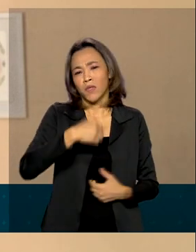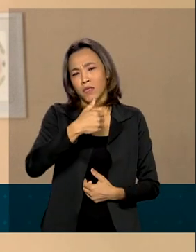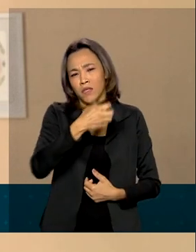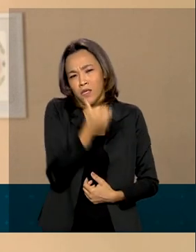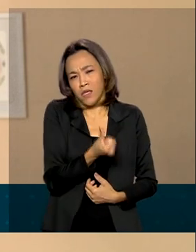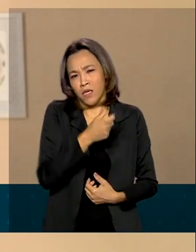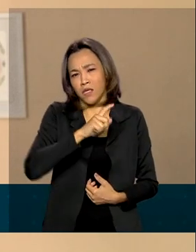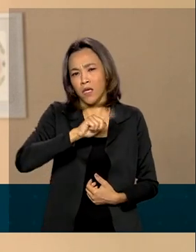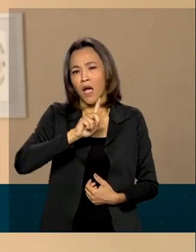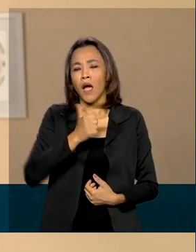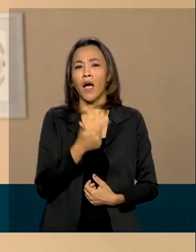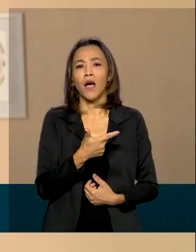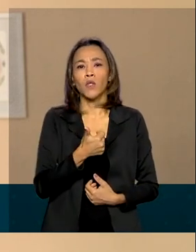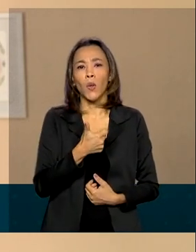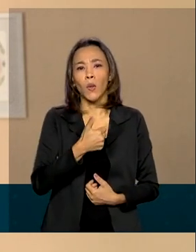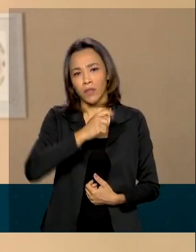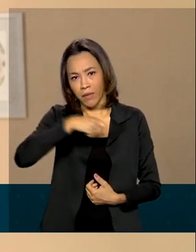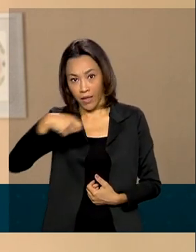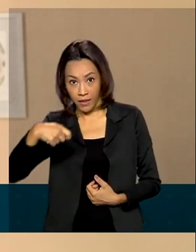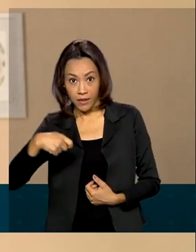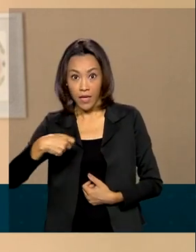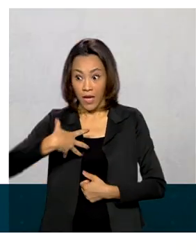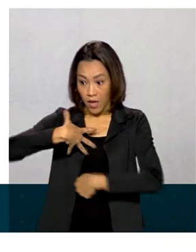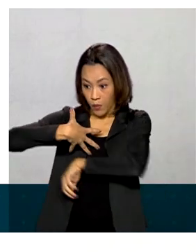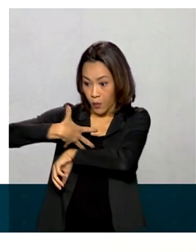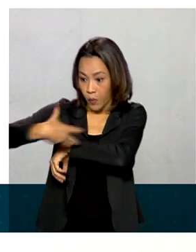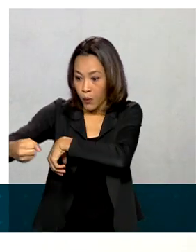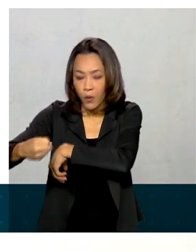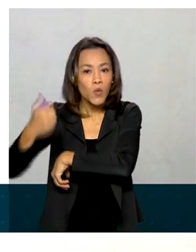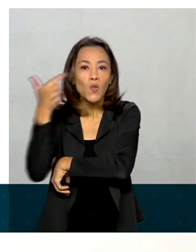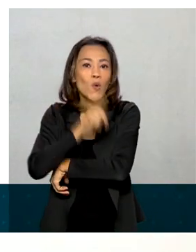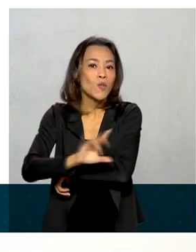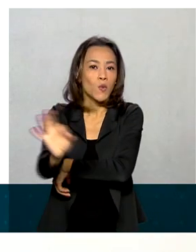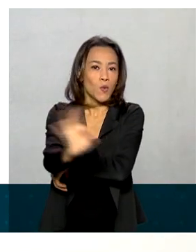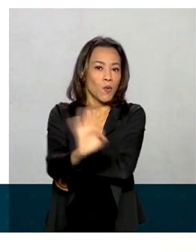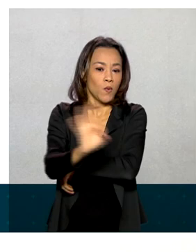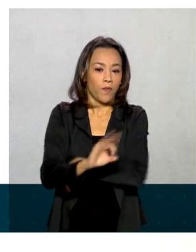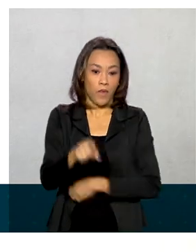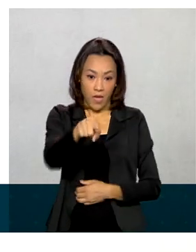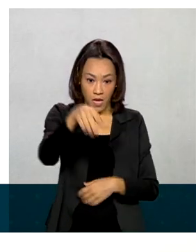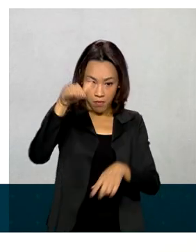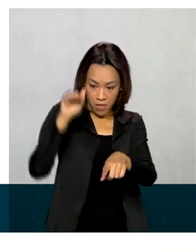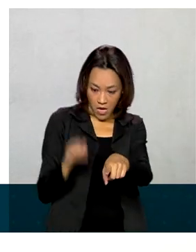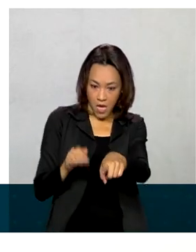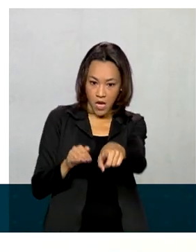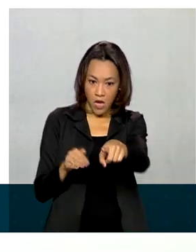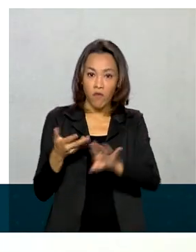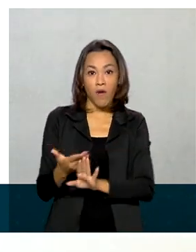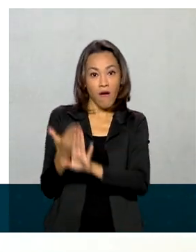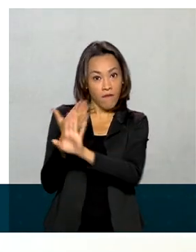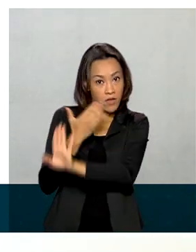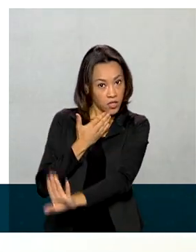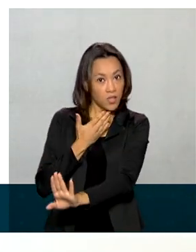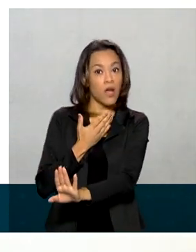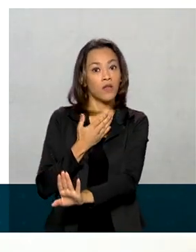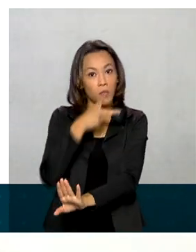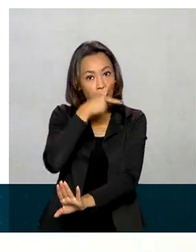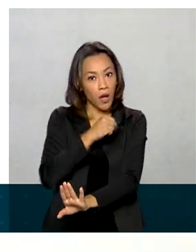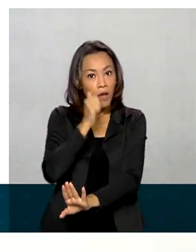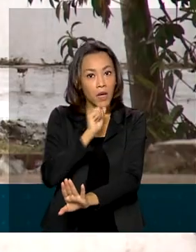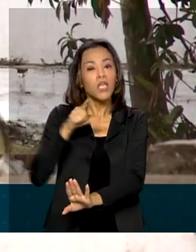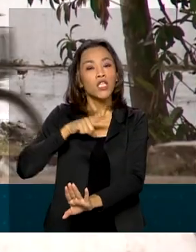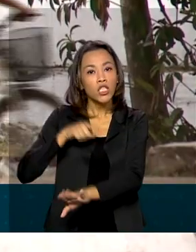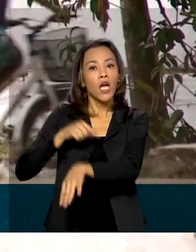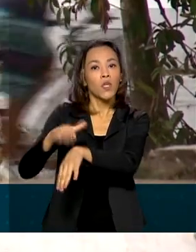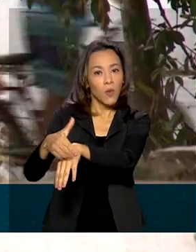meses, a transmissão da doença é interrompida. Quando pequeno, Edmilson foi afastado do convívio dos pais, que tinham